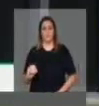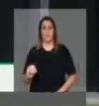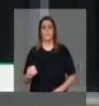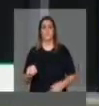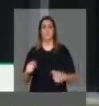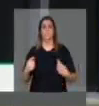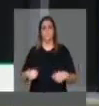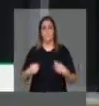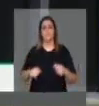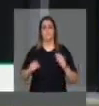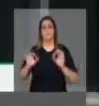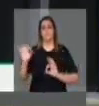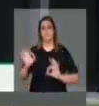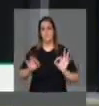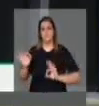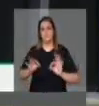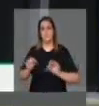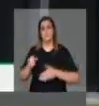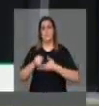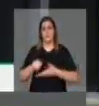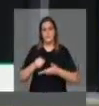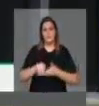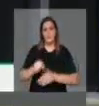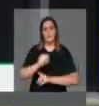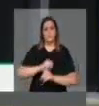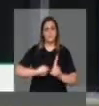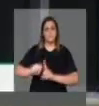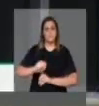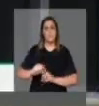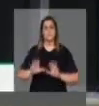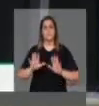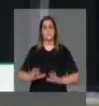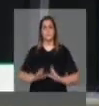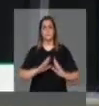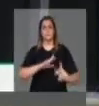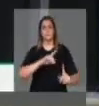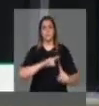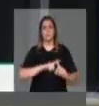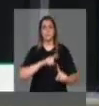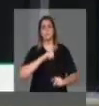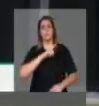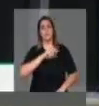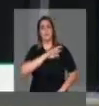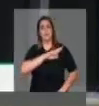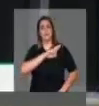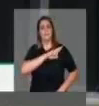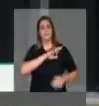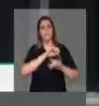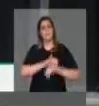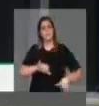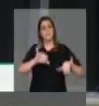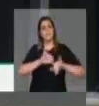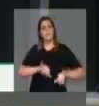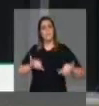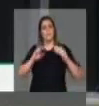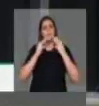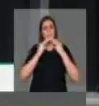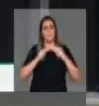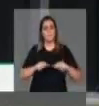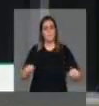sejam supridas. E a Igreja tem o seu papel de levar as boas novas sem deixar de